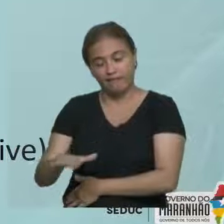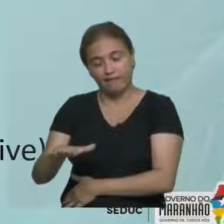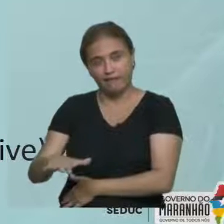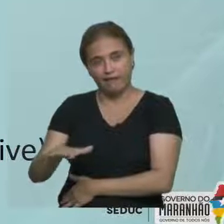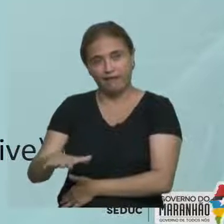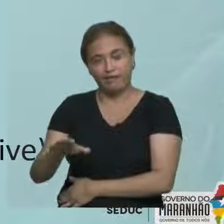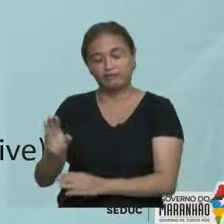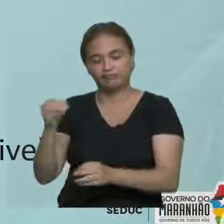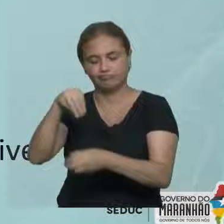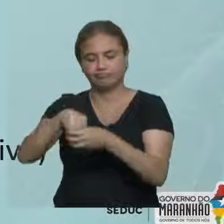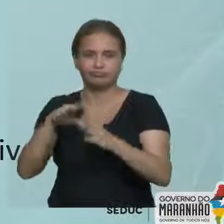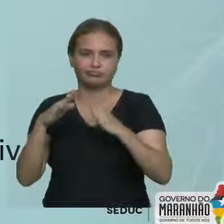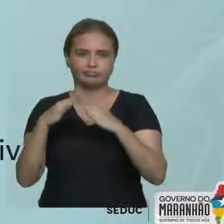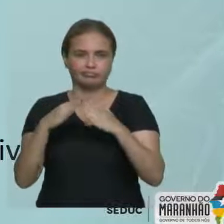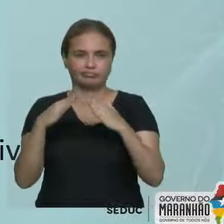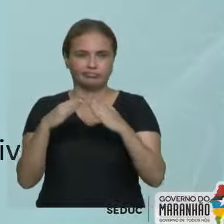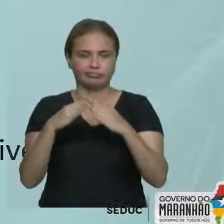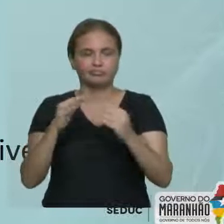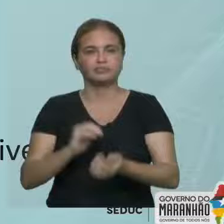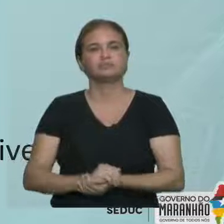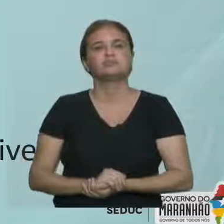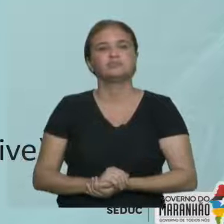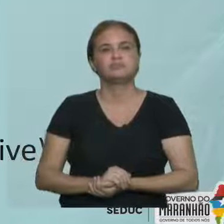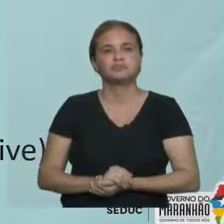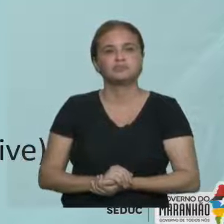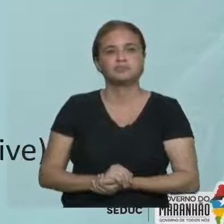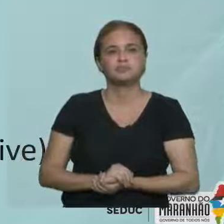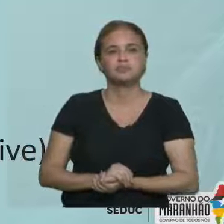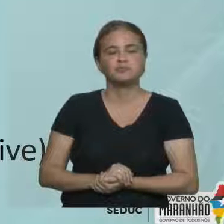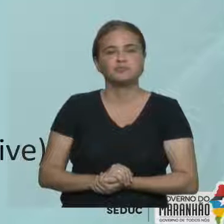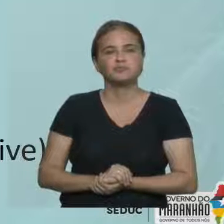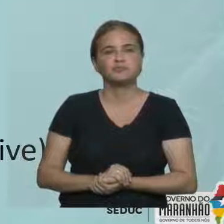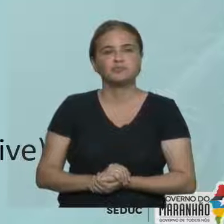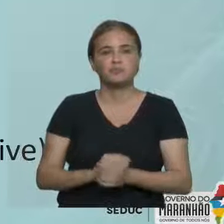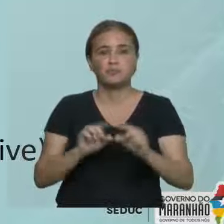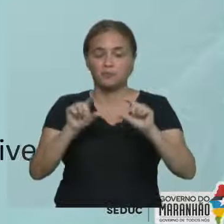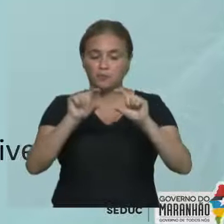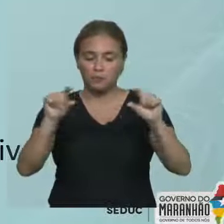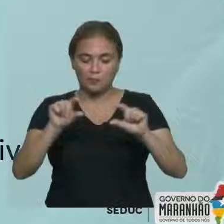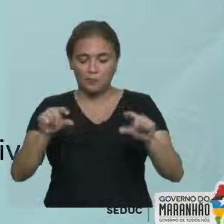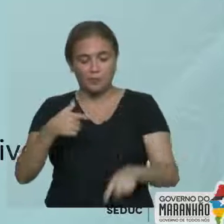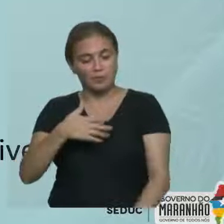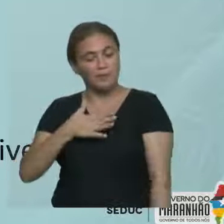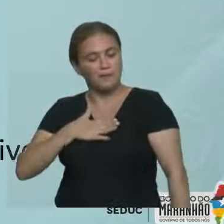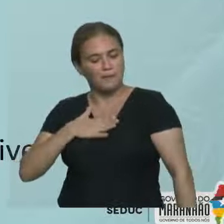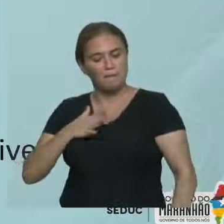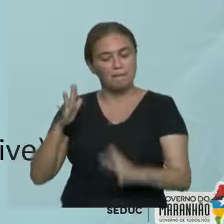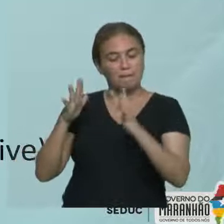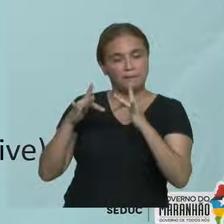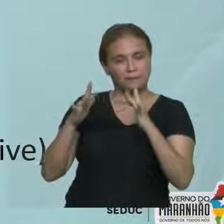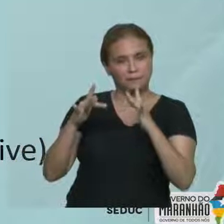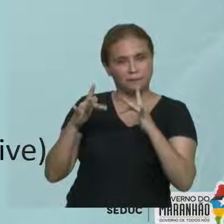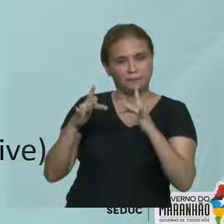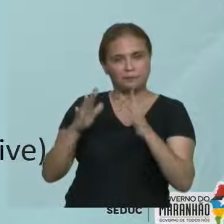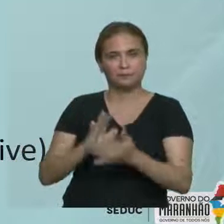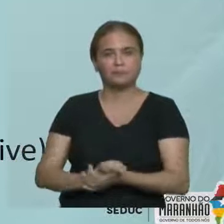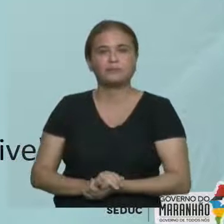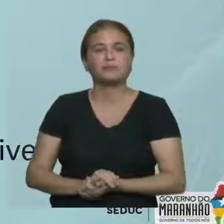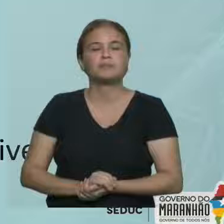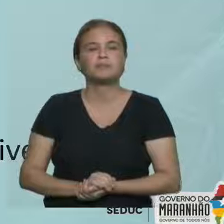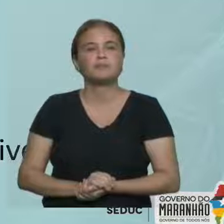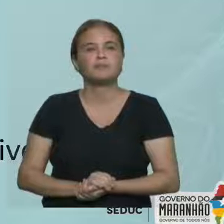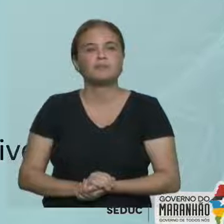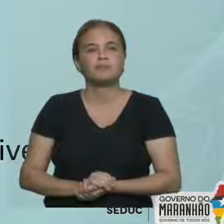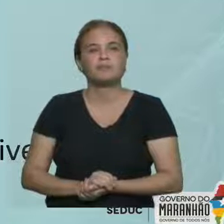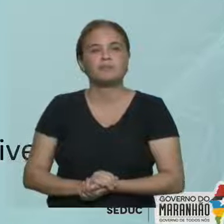só inside, nem de casa. Number three, my boyfriend plays a guitar. Meu namorado toca guitar. Number four,